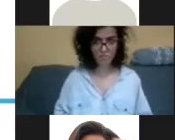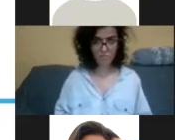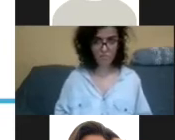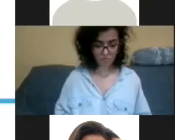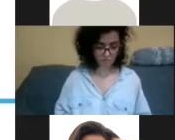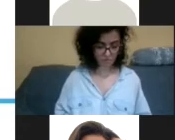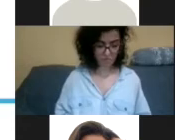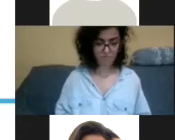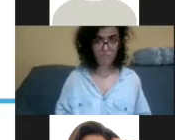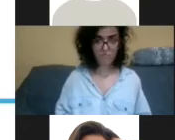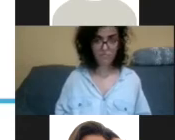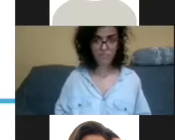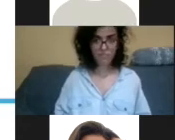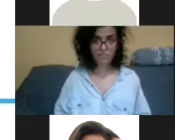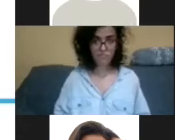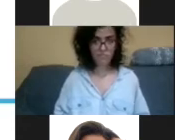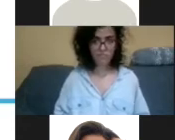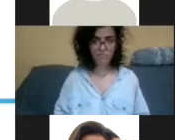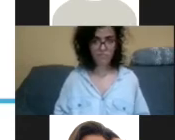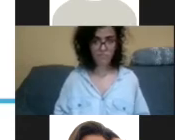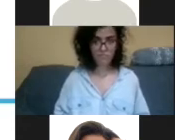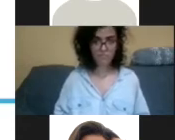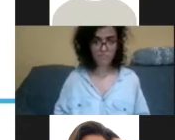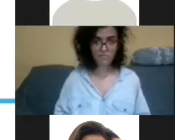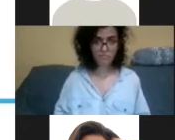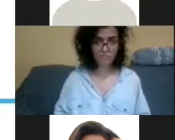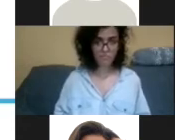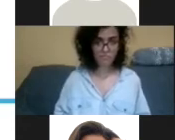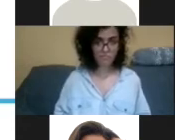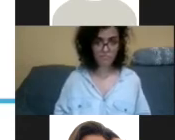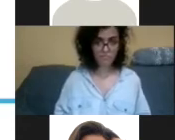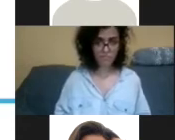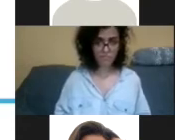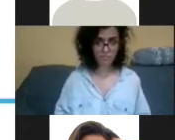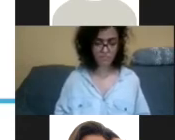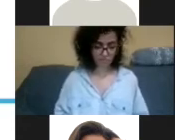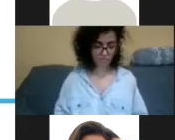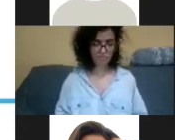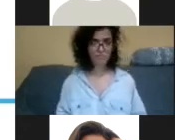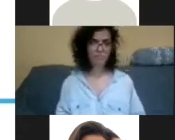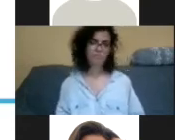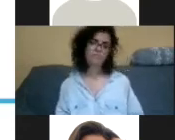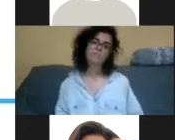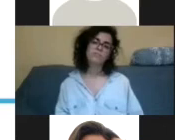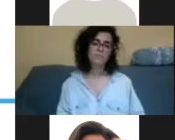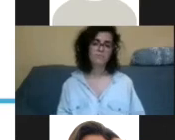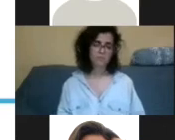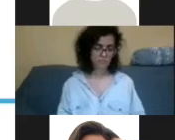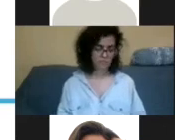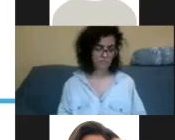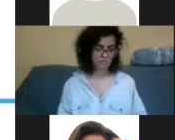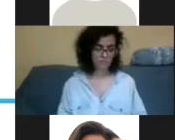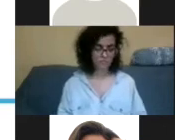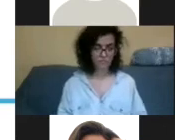um quarto de salário mínimo por membro da família tem direito a esse benefício que é de um salário mínimo.